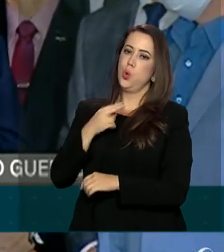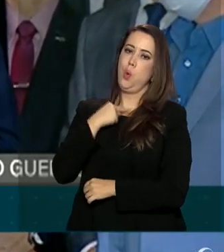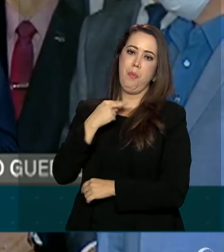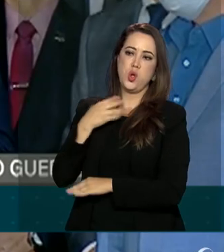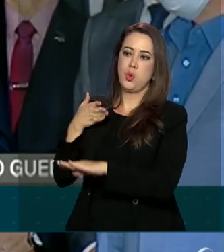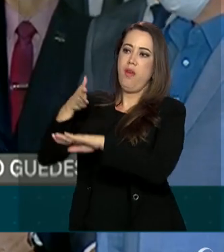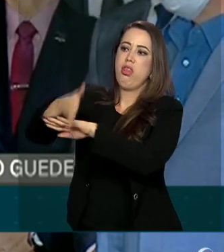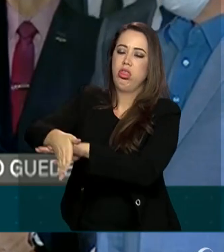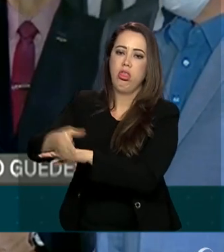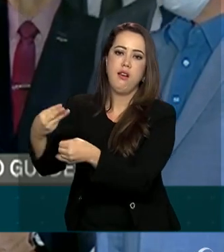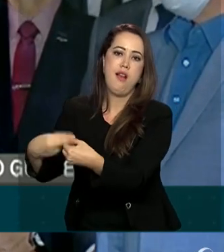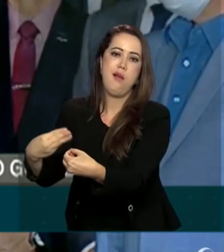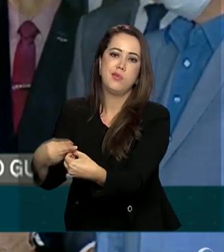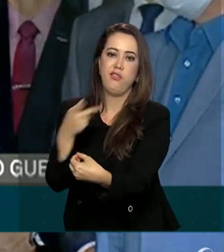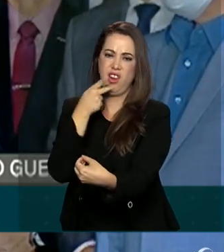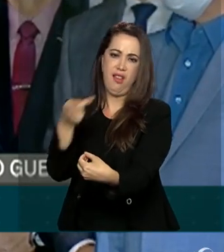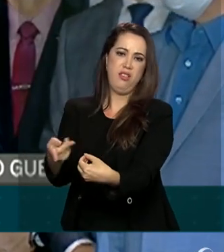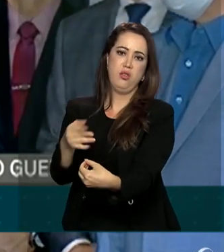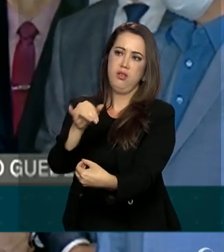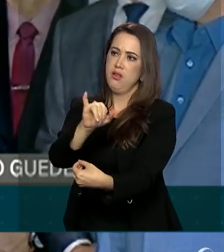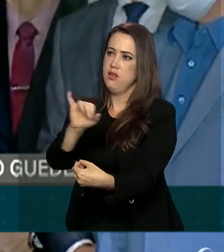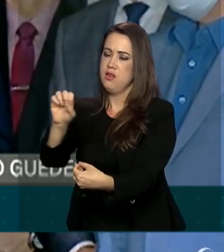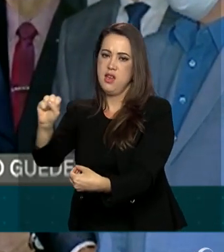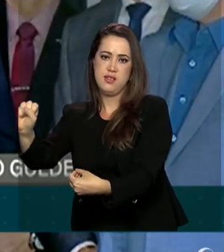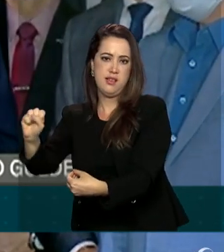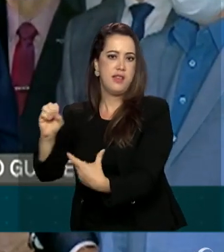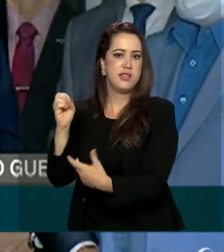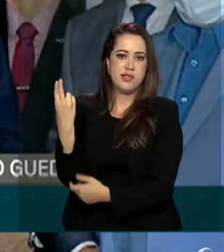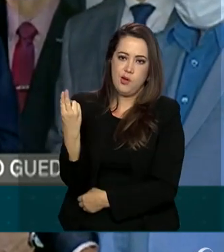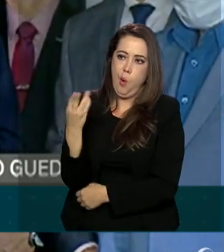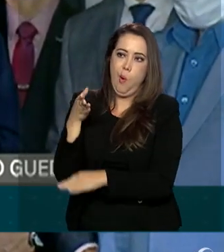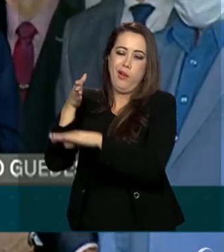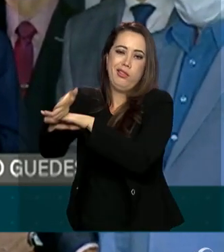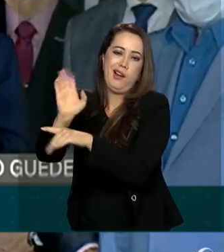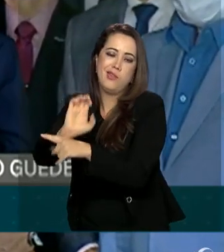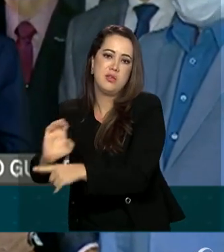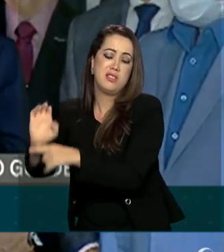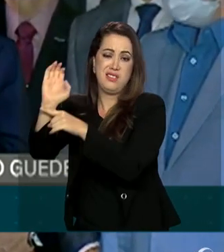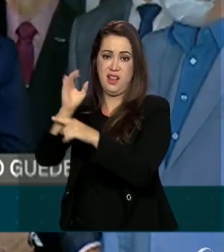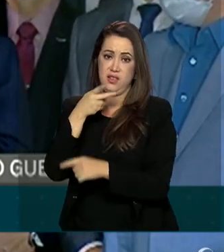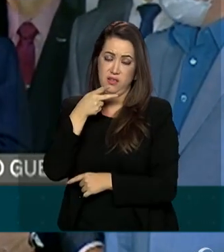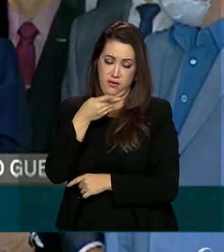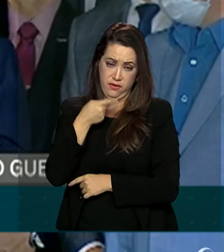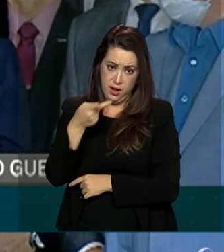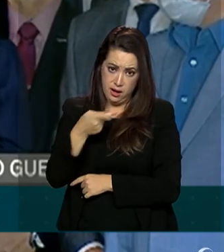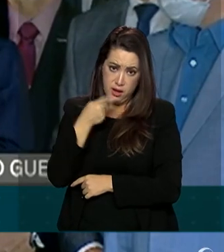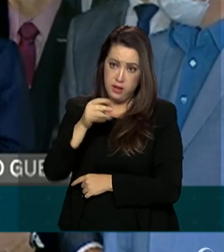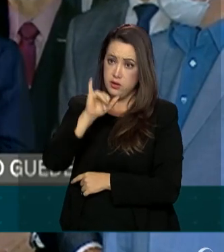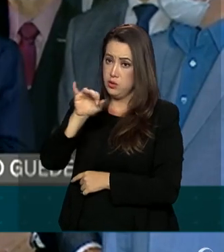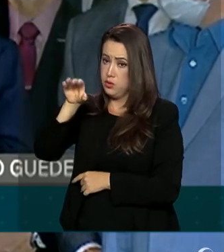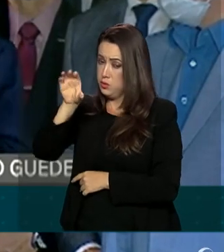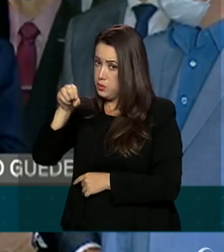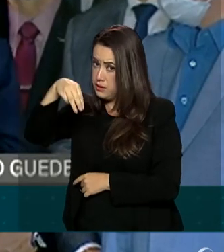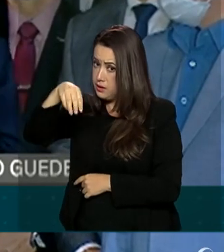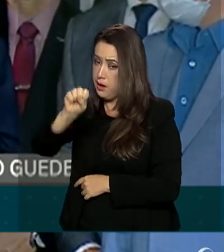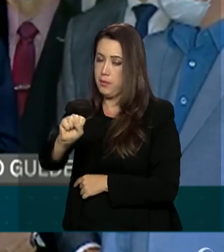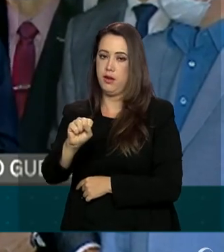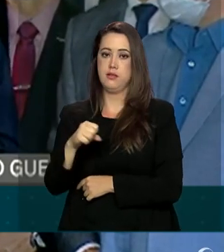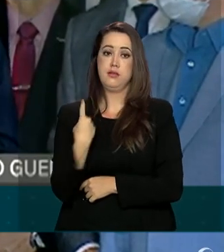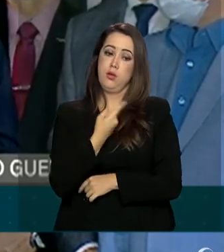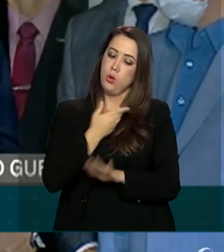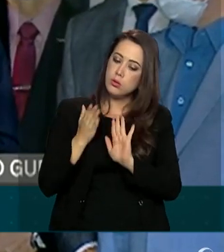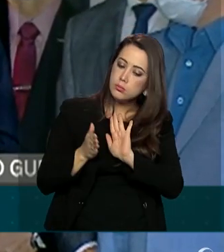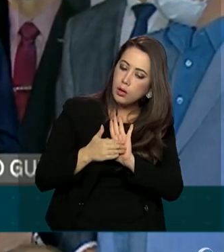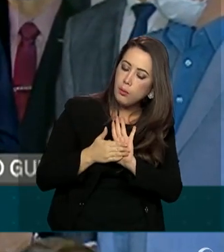ISS, ou invadir o território dos estados, falando sobre CMS. Então, em sinal de respeito, nós oferecemos uma proposta técnica do